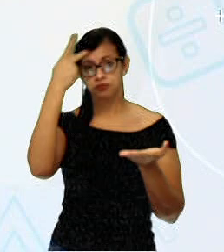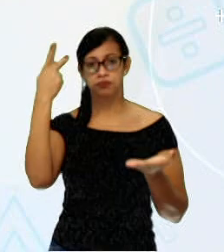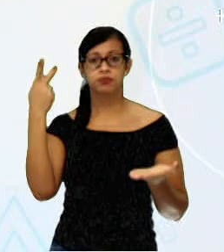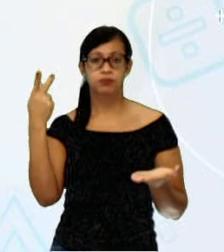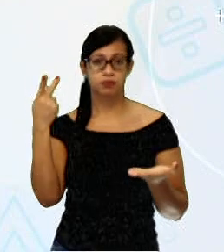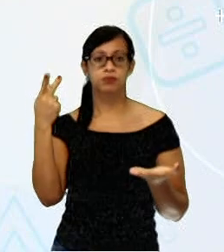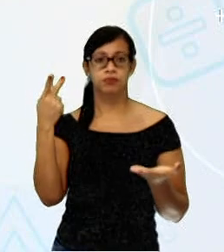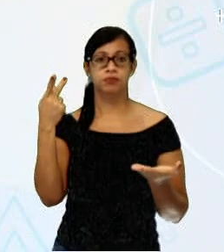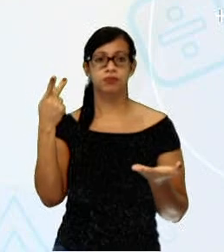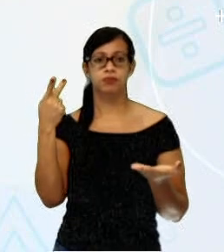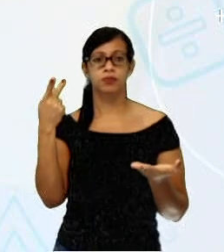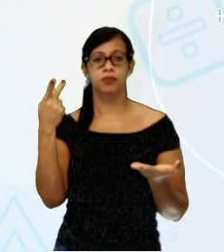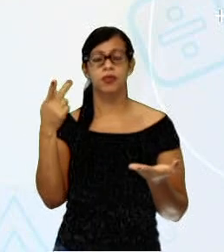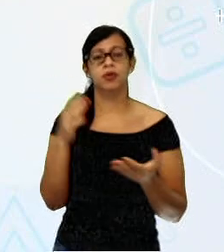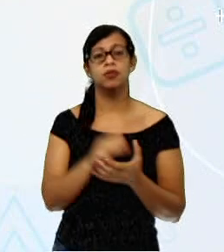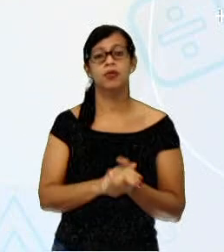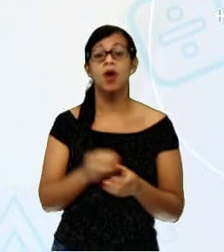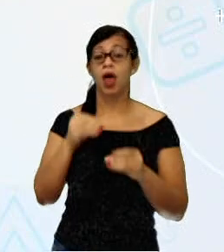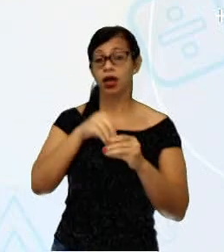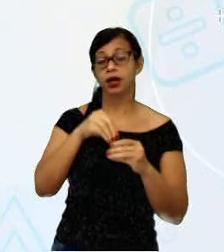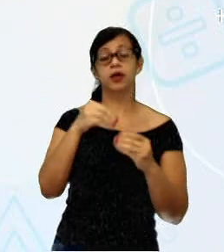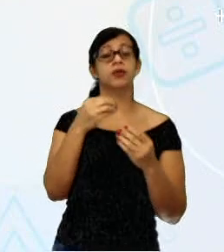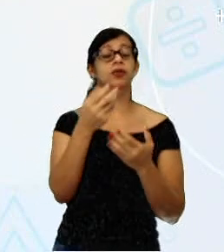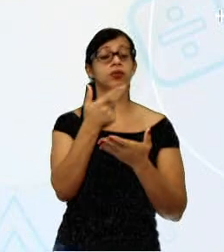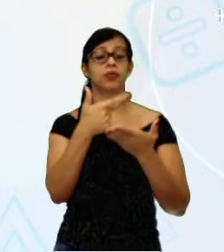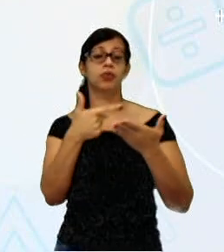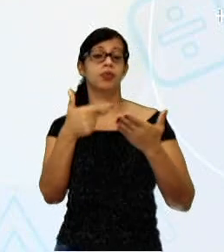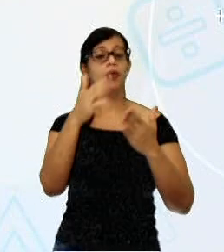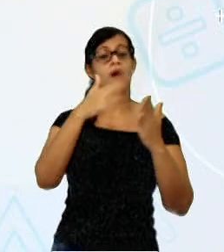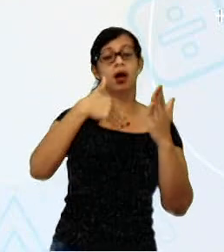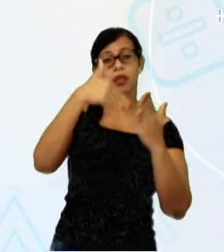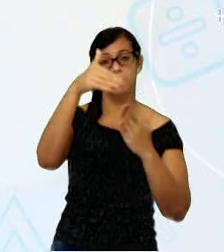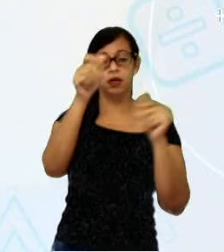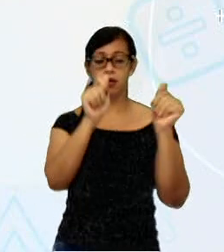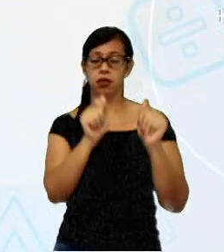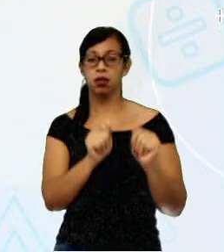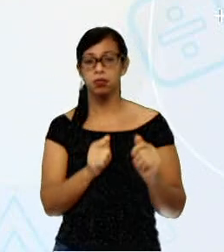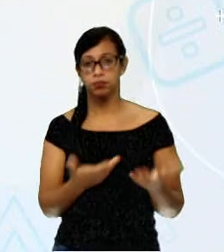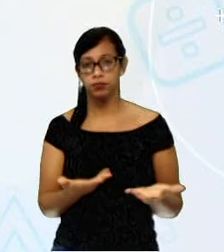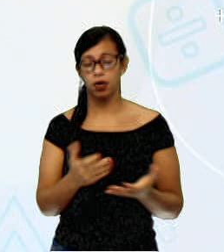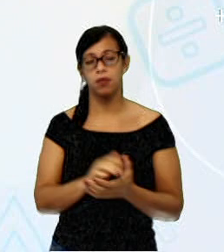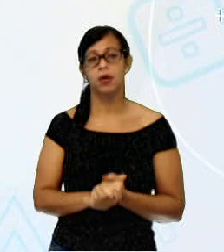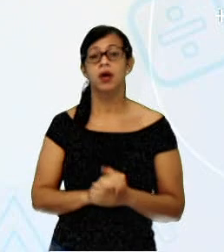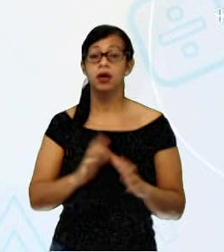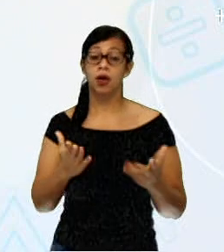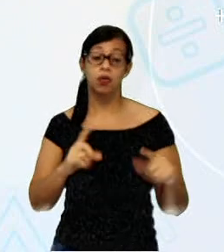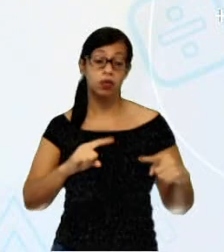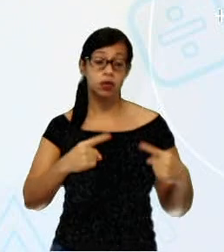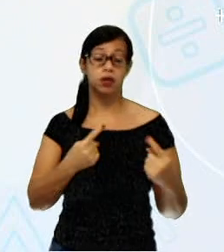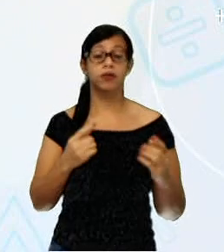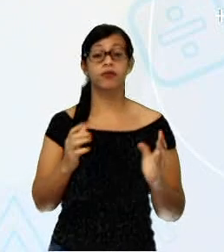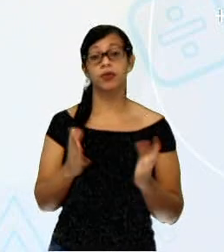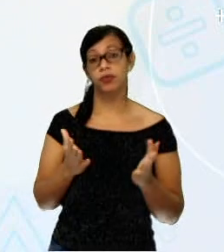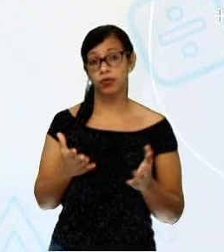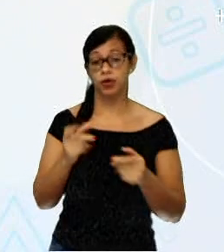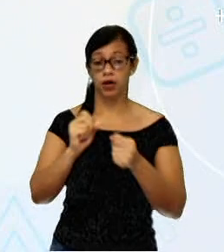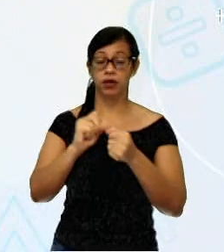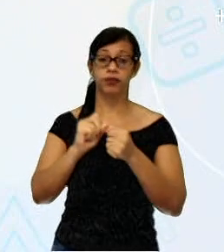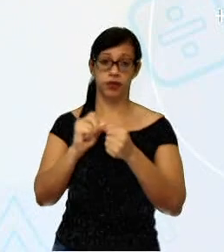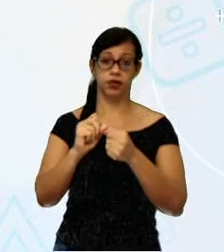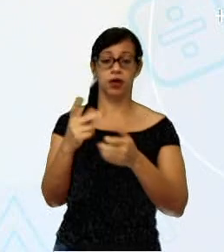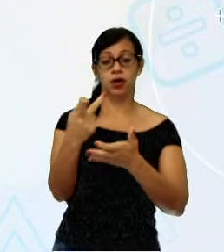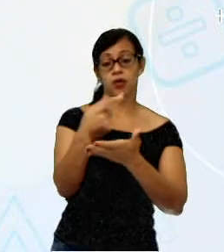pode lançar o desafio agora, né, que tal fazermos um desenho usando a natureza como tema?